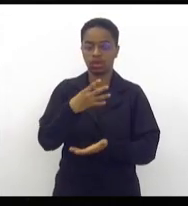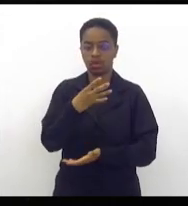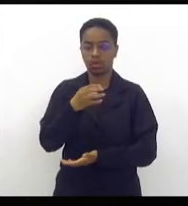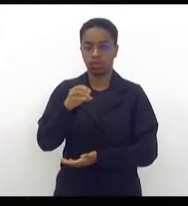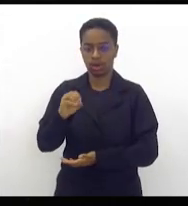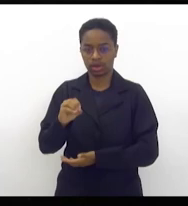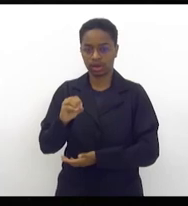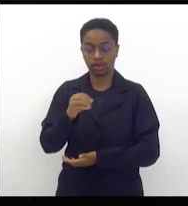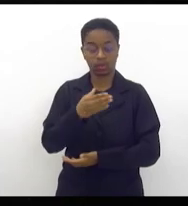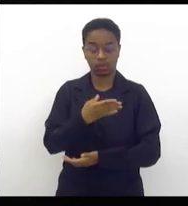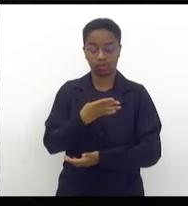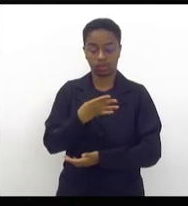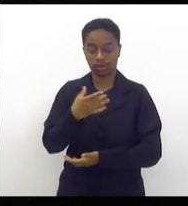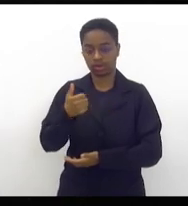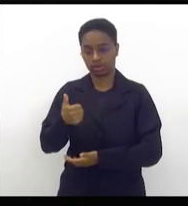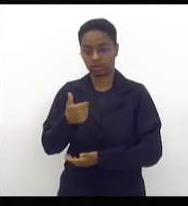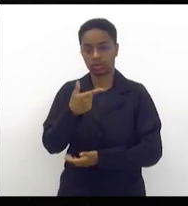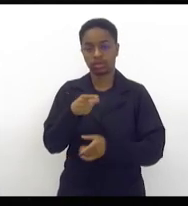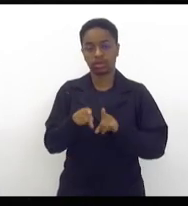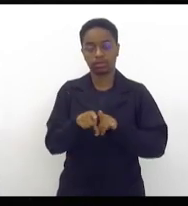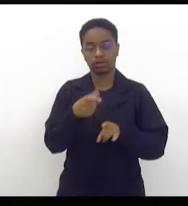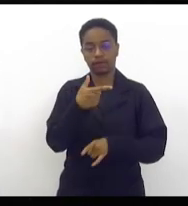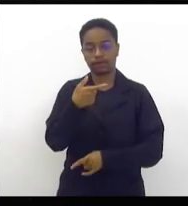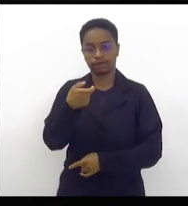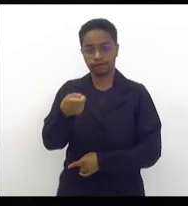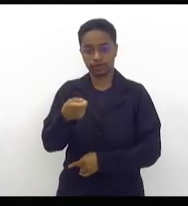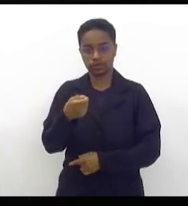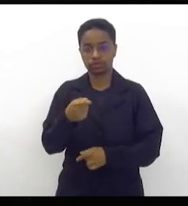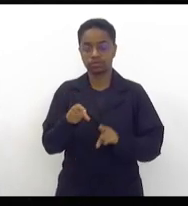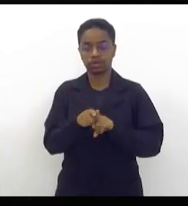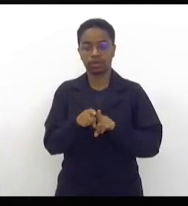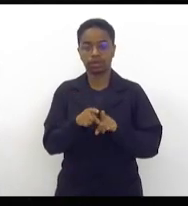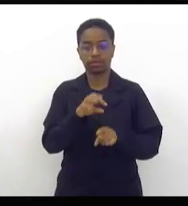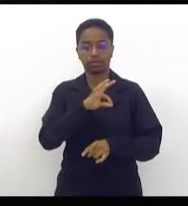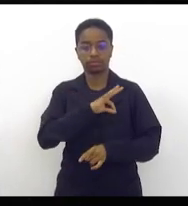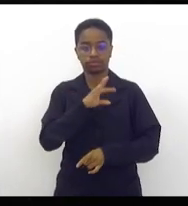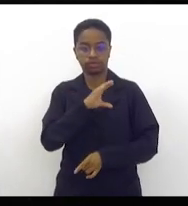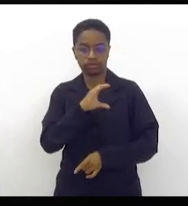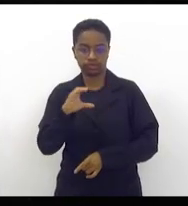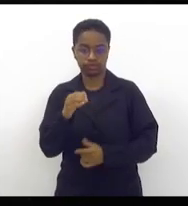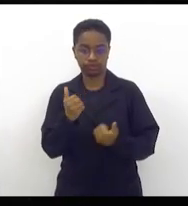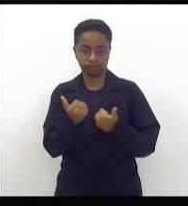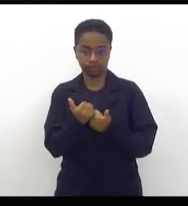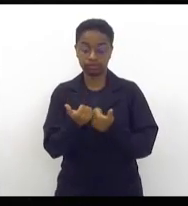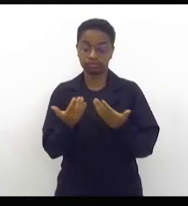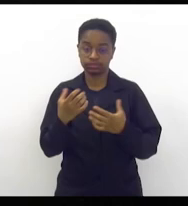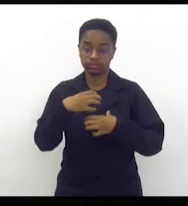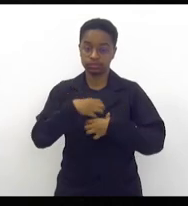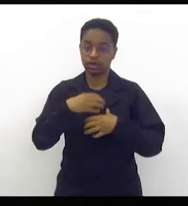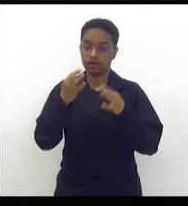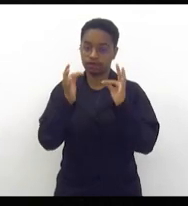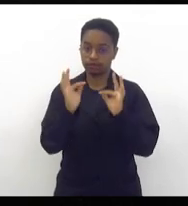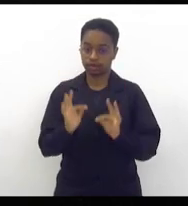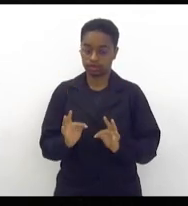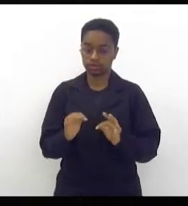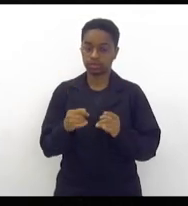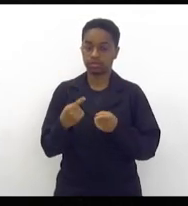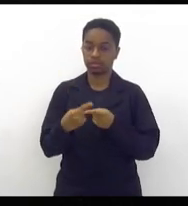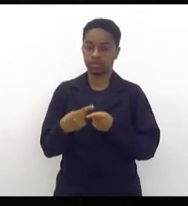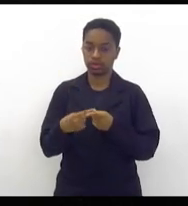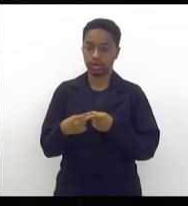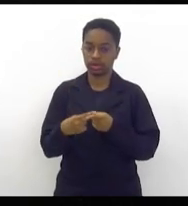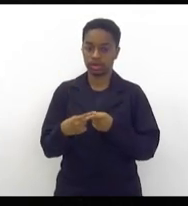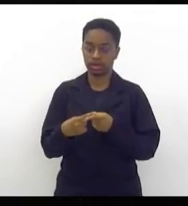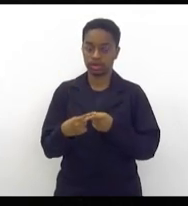20º Batalhão e junto com o apoio da Polícia Civil. E eu fico muito feliz porque, em